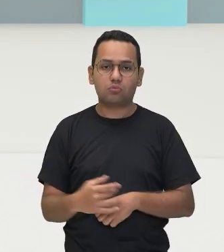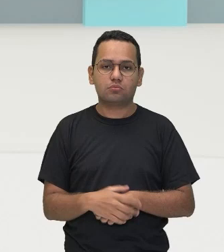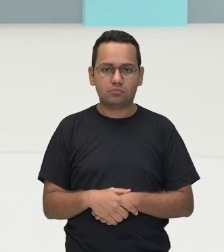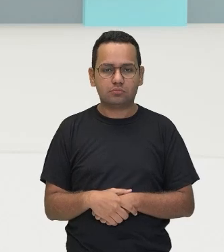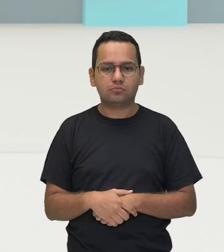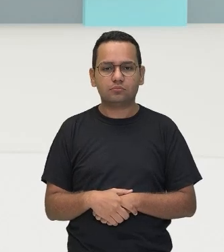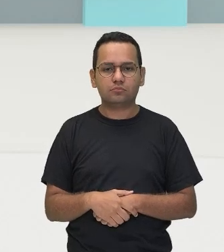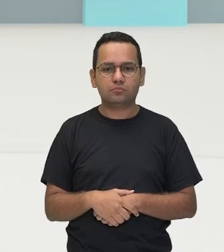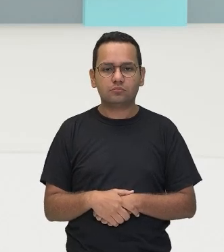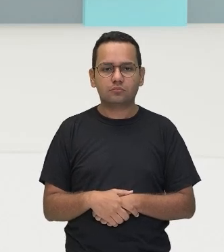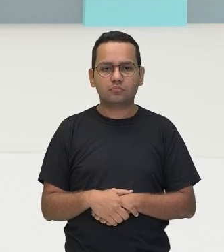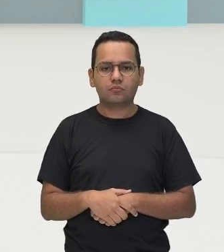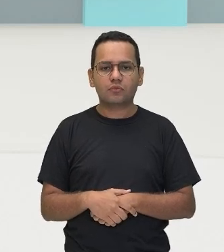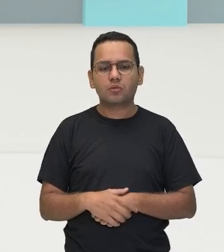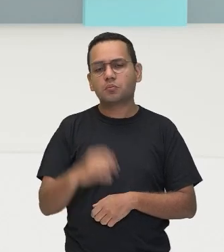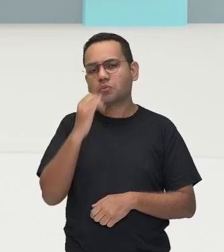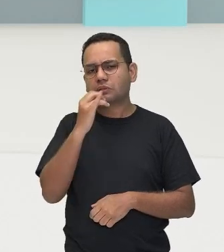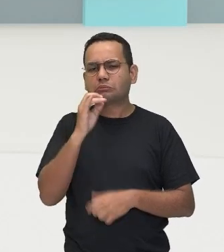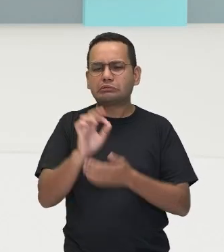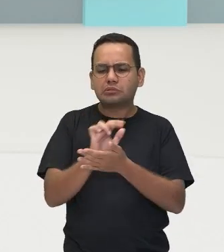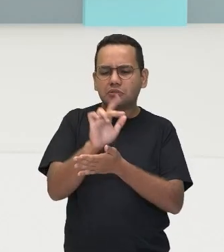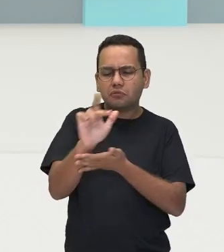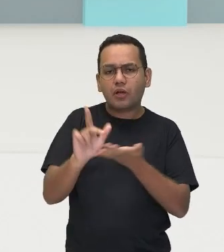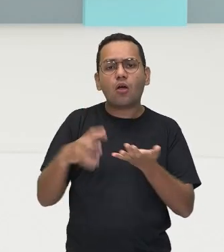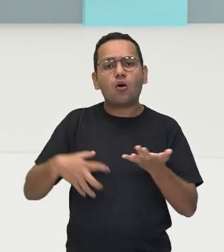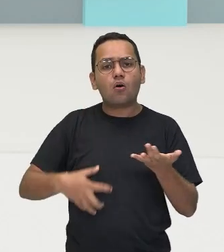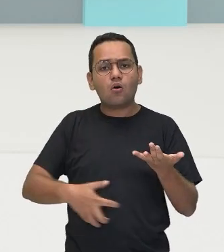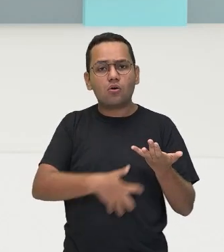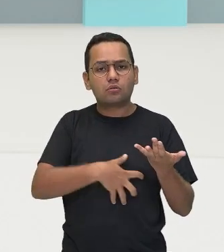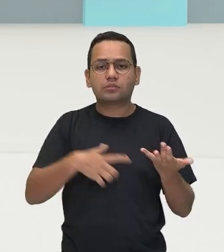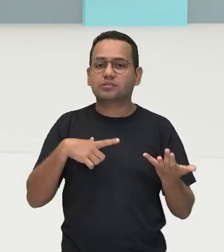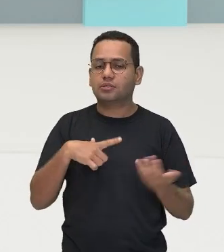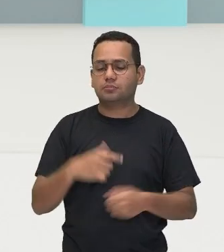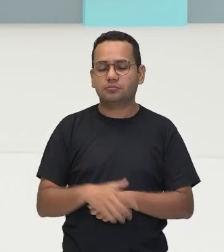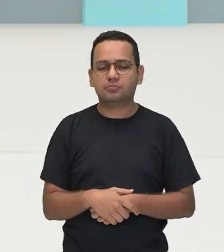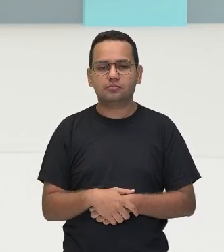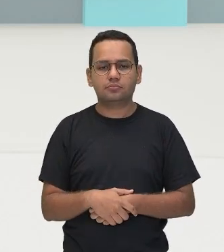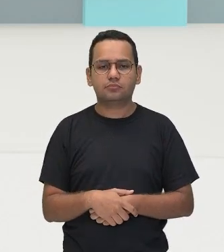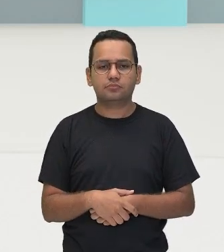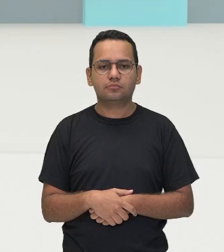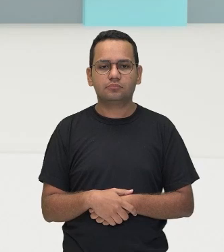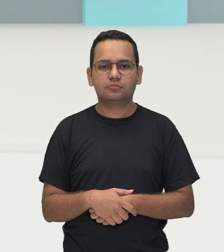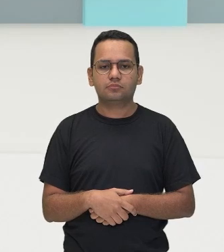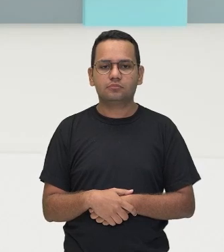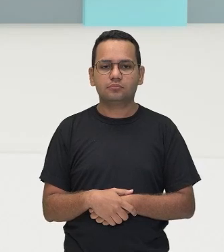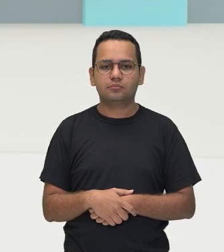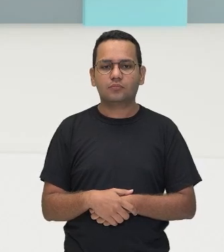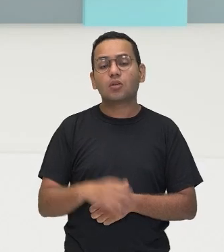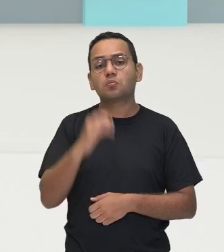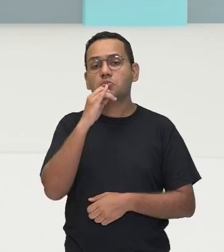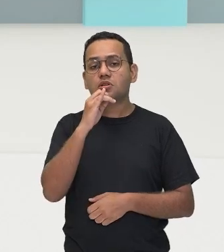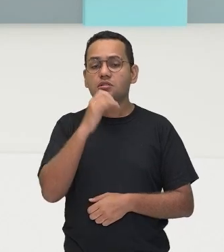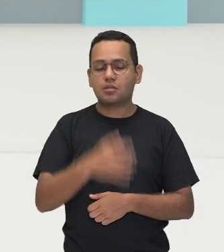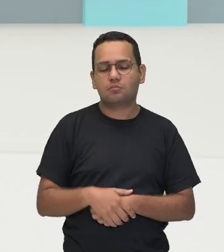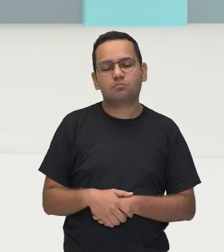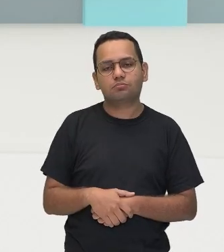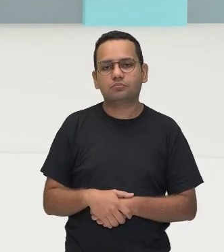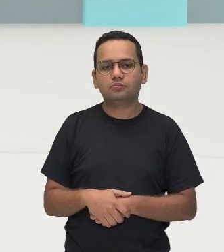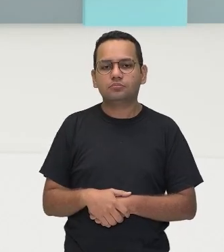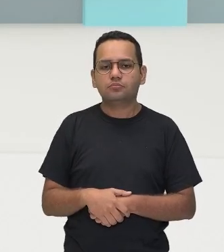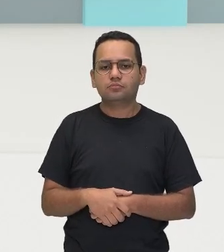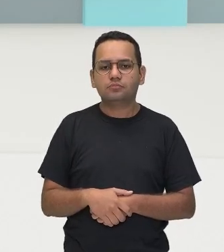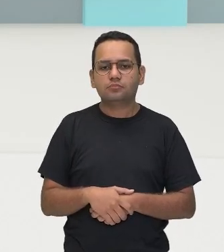humano, ele está falando o quê? Nos vários órgãos que nós temos no nosso corpo. Quem é que leva, né, essa parte aí de oxigênio e nutrientes?